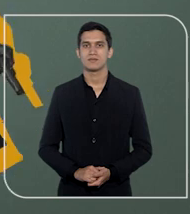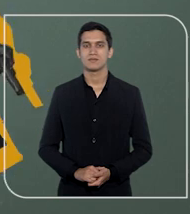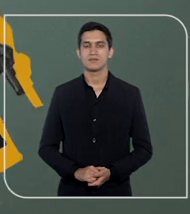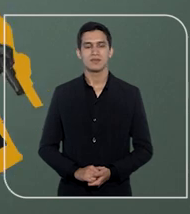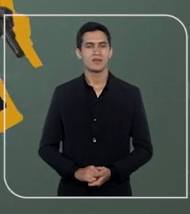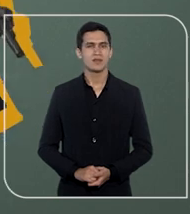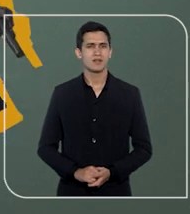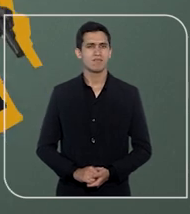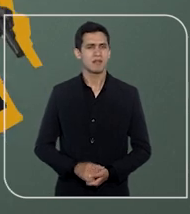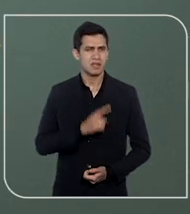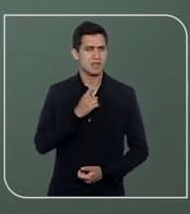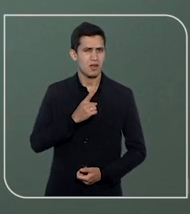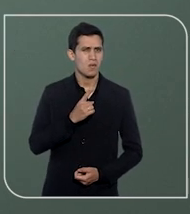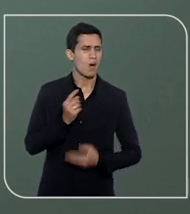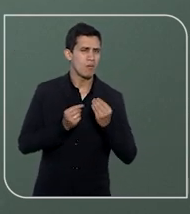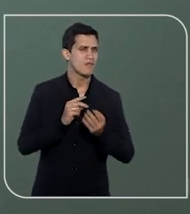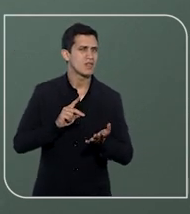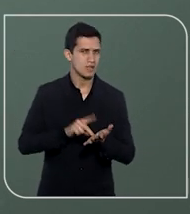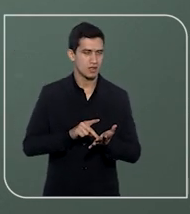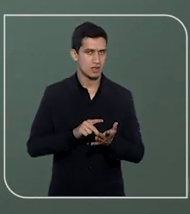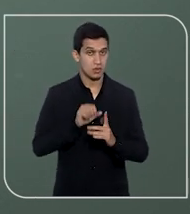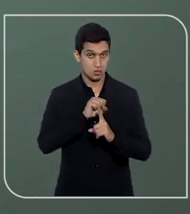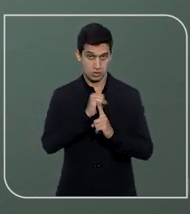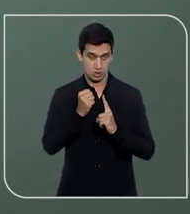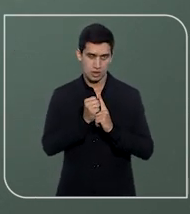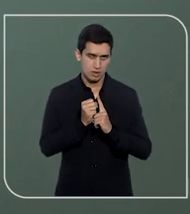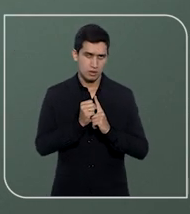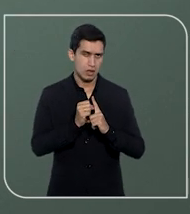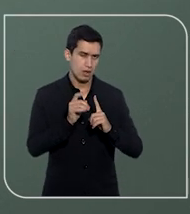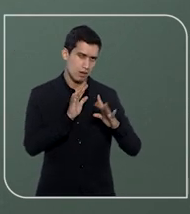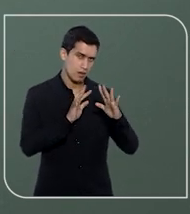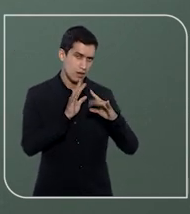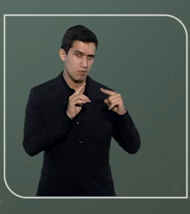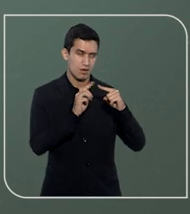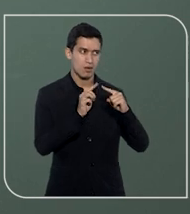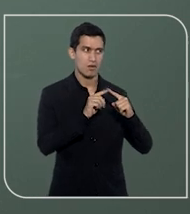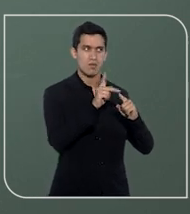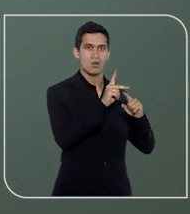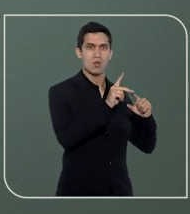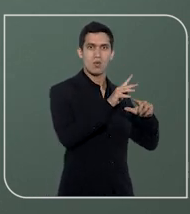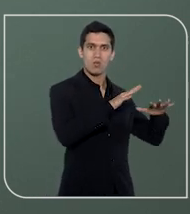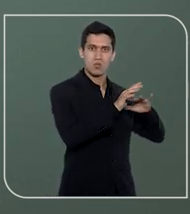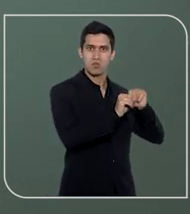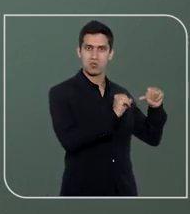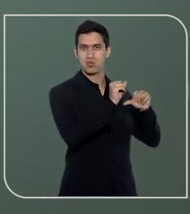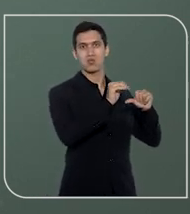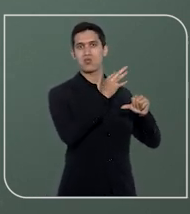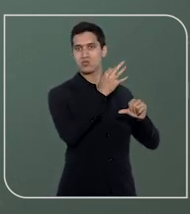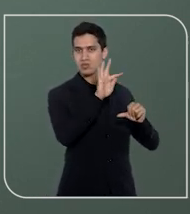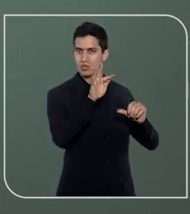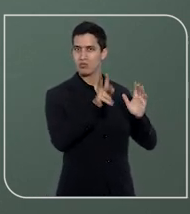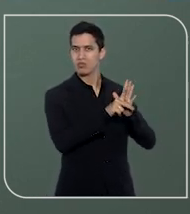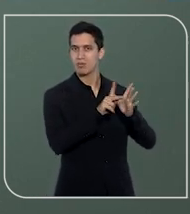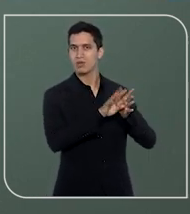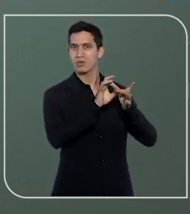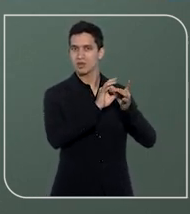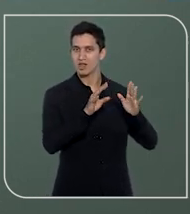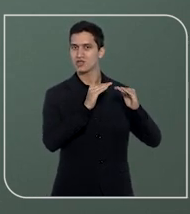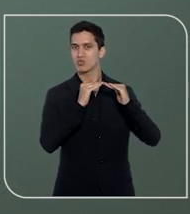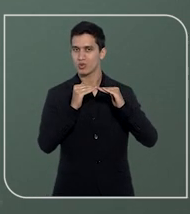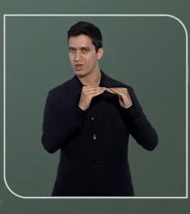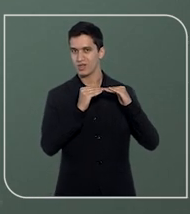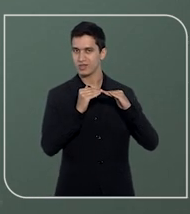Em termos práticos, uma sociedade inspirada nos ideais da Revolução Francesa de liberdade, igualdade e